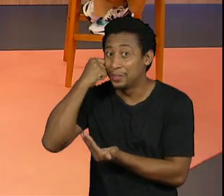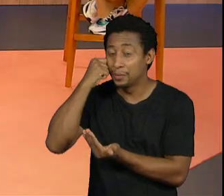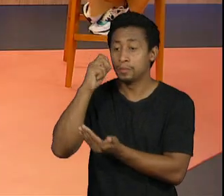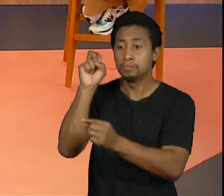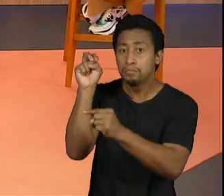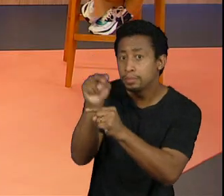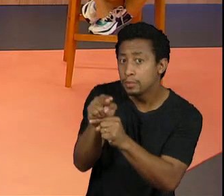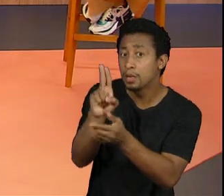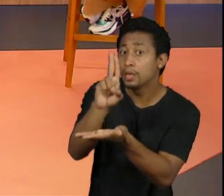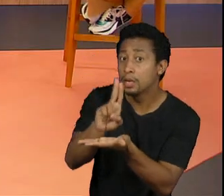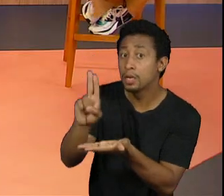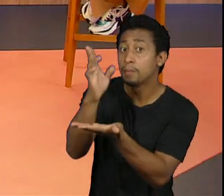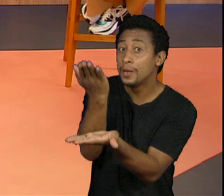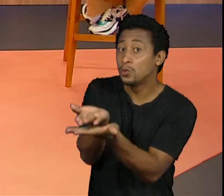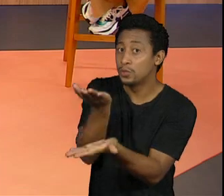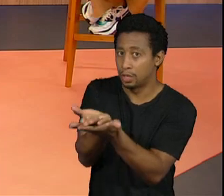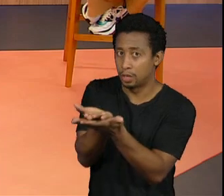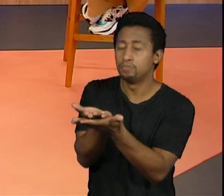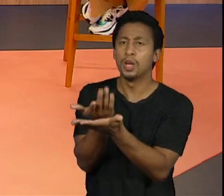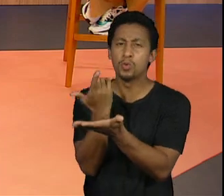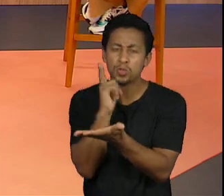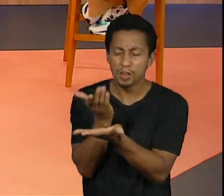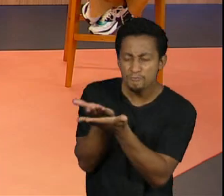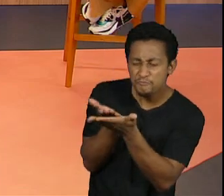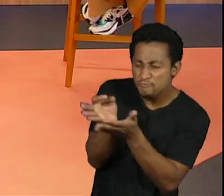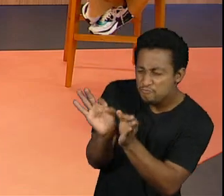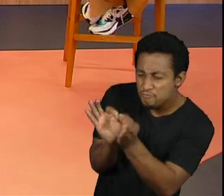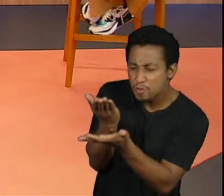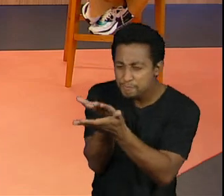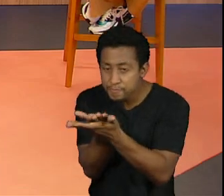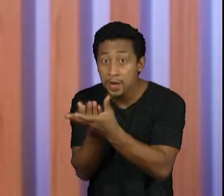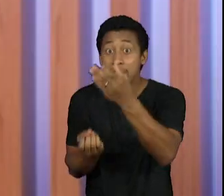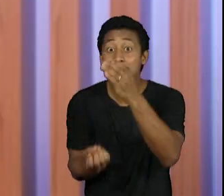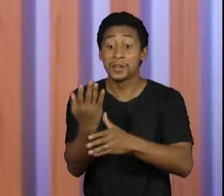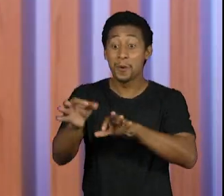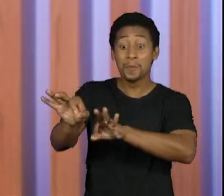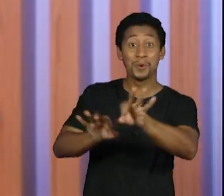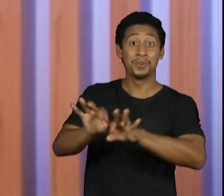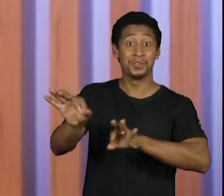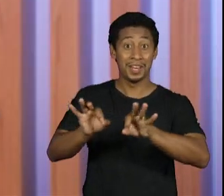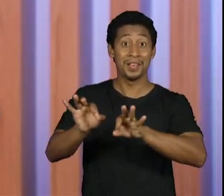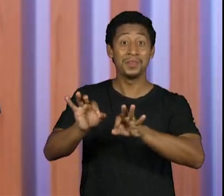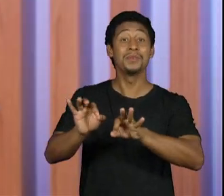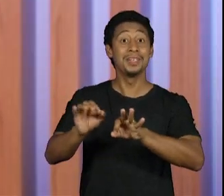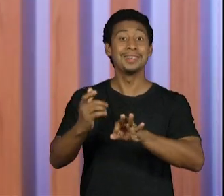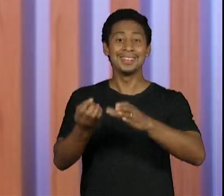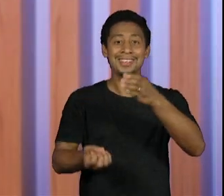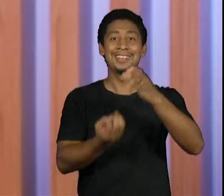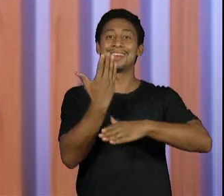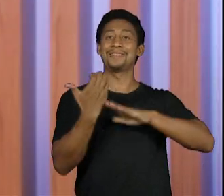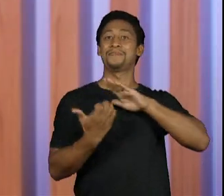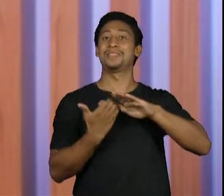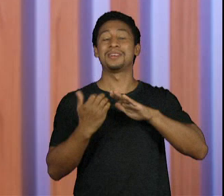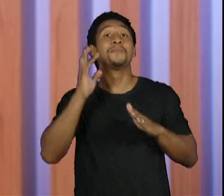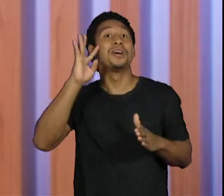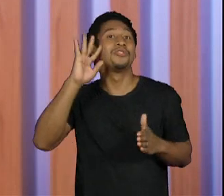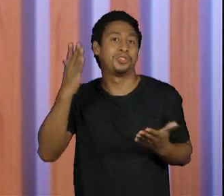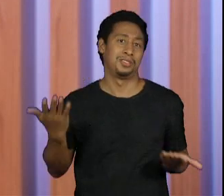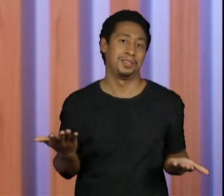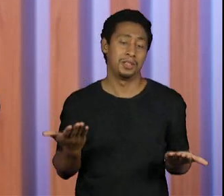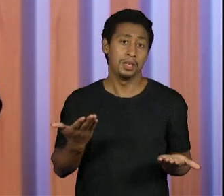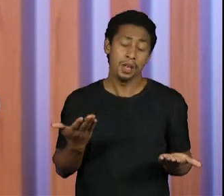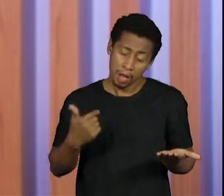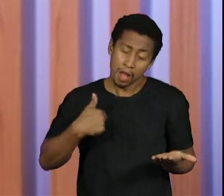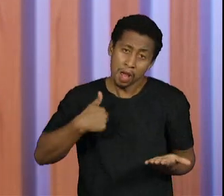universidade consegue construir um projeto e que esse projeto de alguma maneira hoje é o meu ganha-pão é o que me motiva a